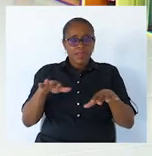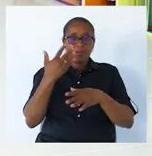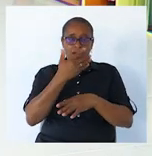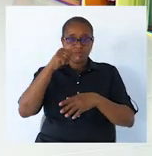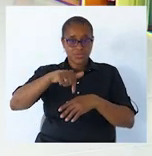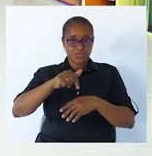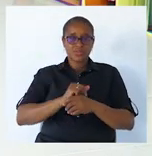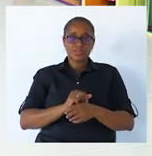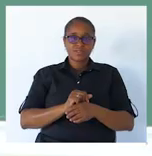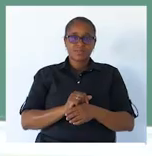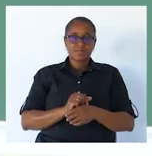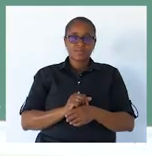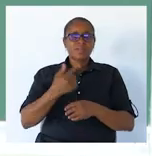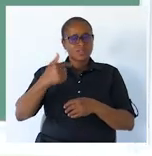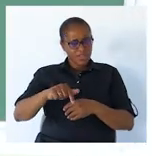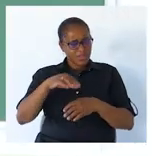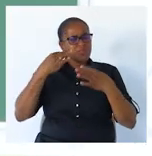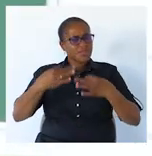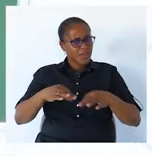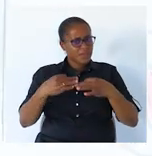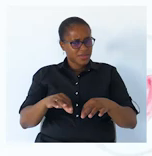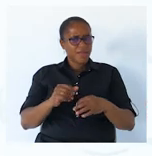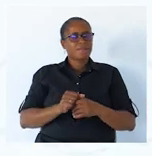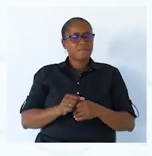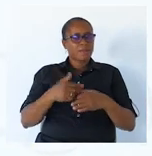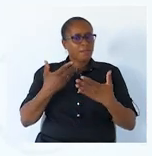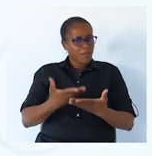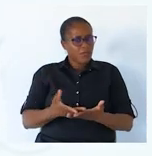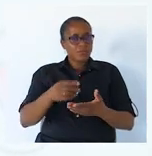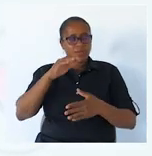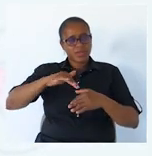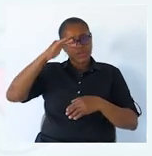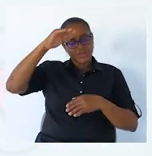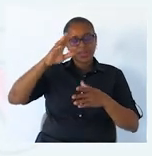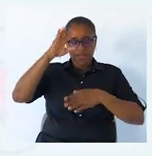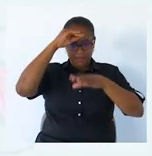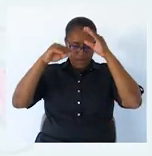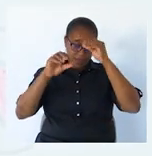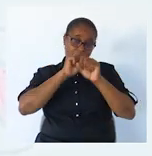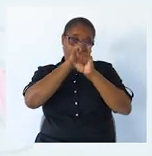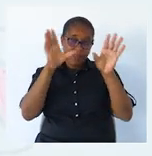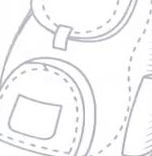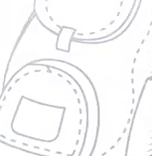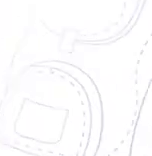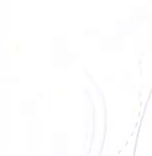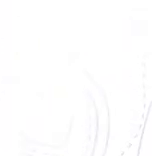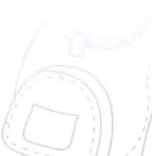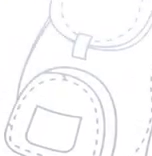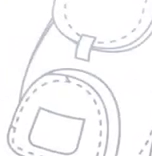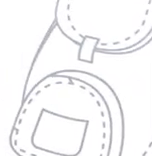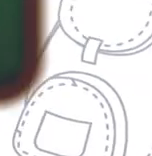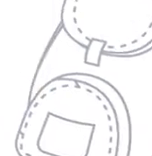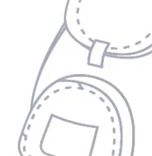aula de hoje. Estejam sempre disponíveis para crescer e aprender. E, é claro, sejam felizes.